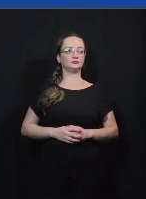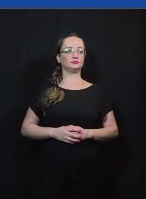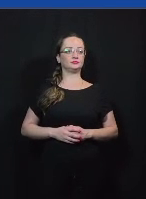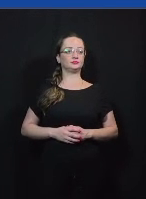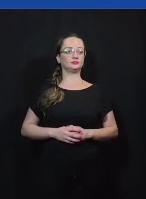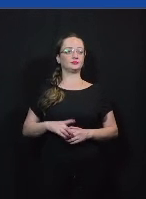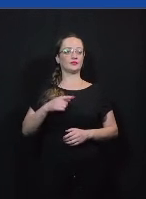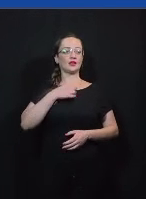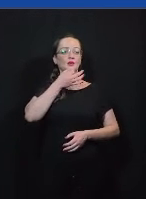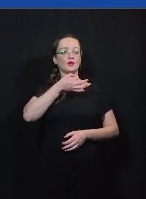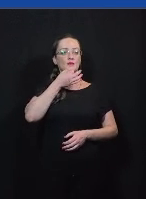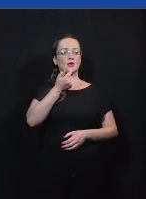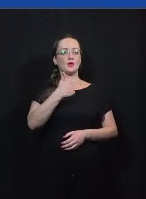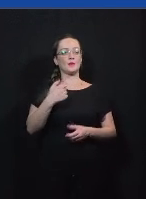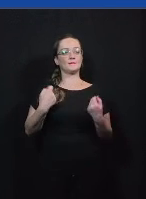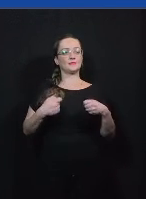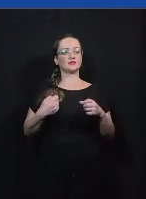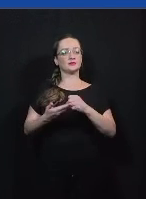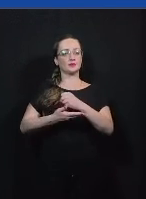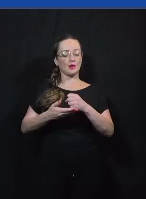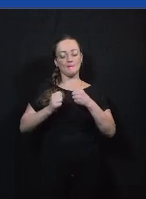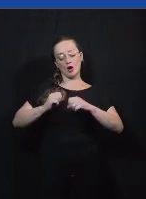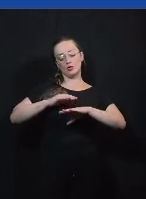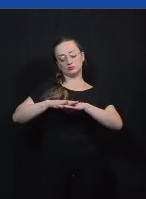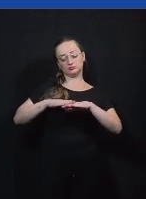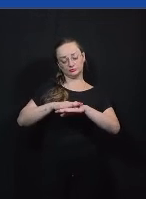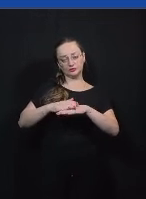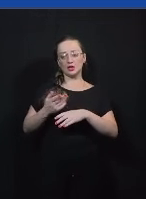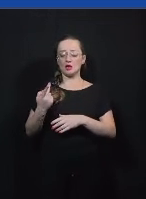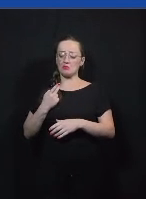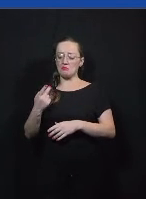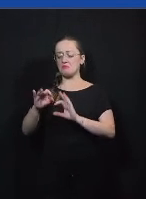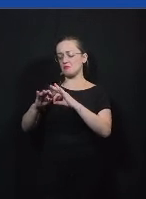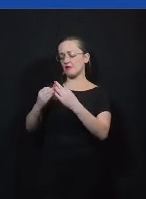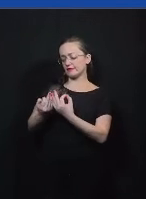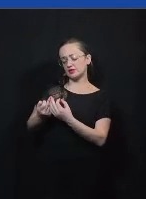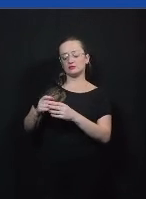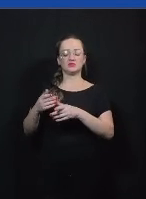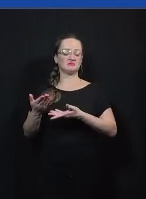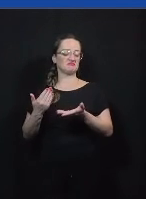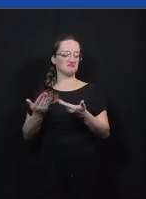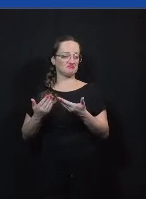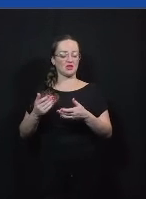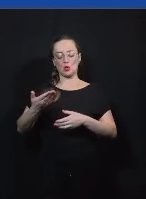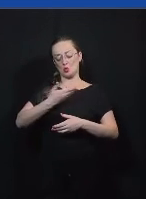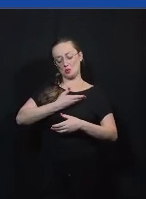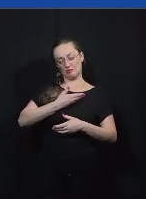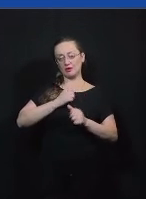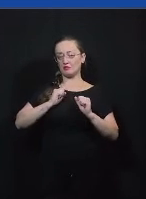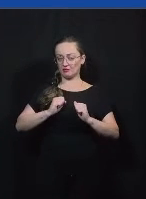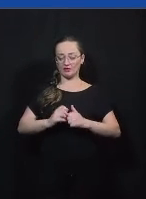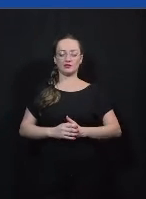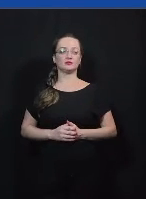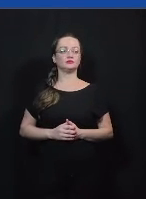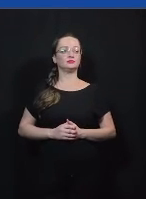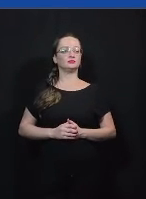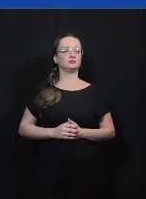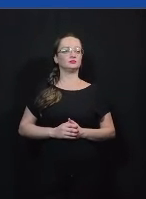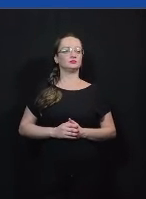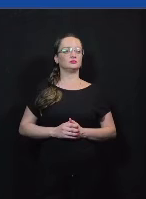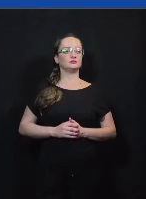um argumento novo isso não precisa ser um debate pode ser uma conversa entre você um familiar um colega é que a